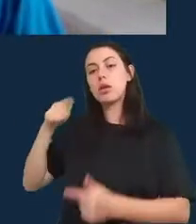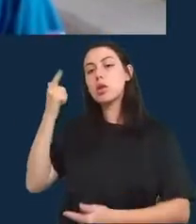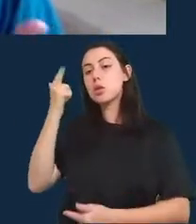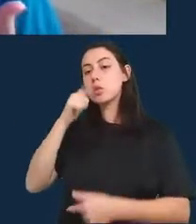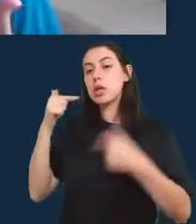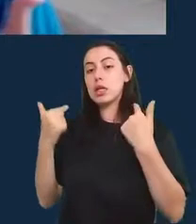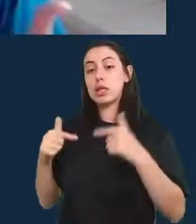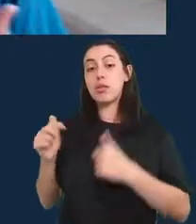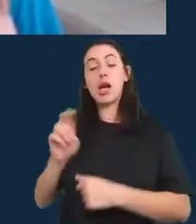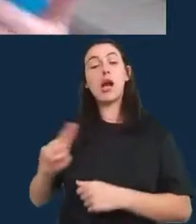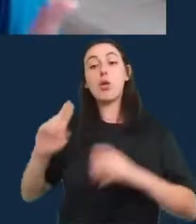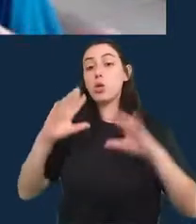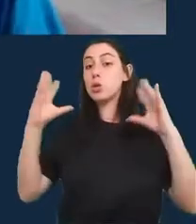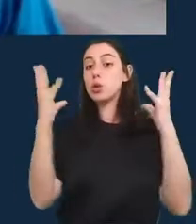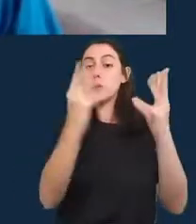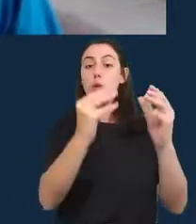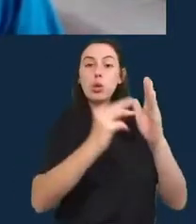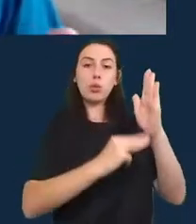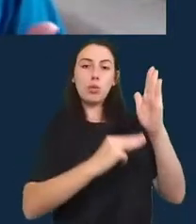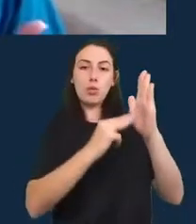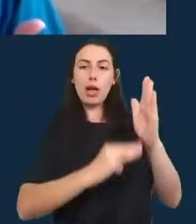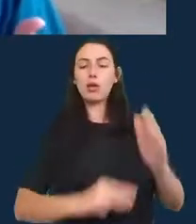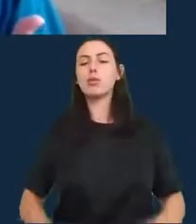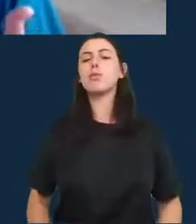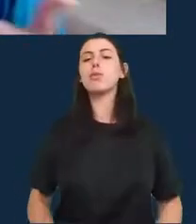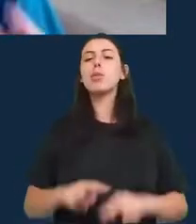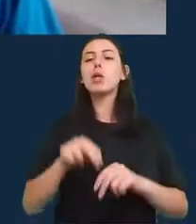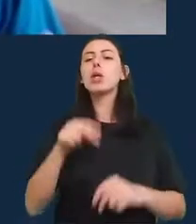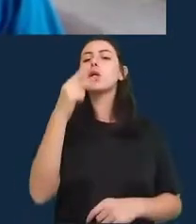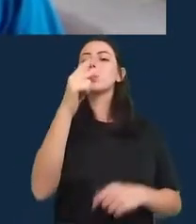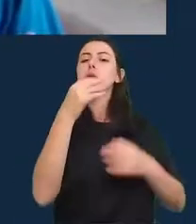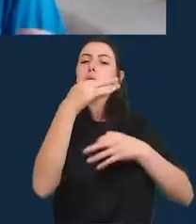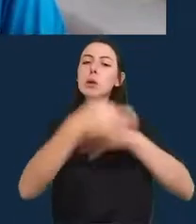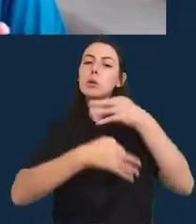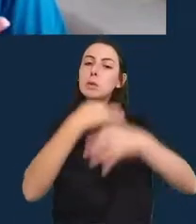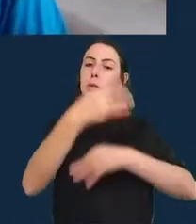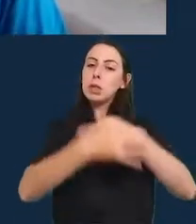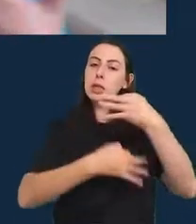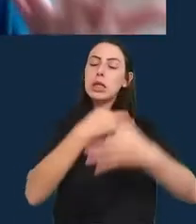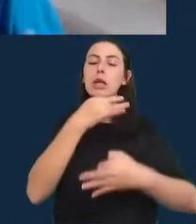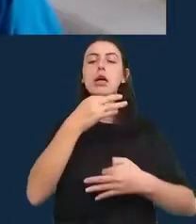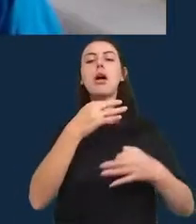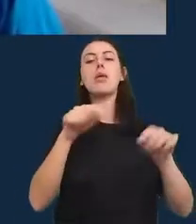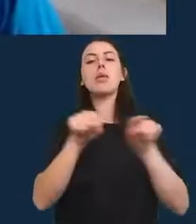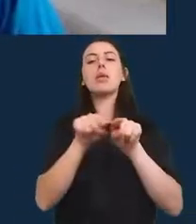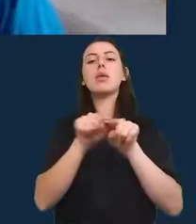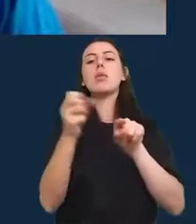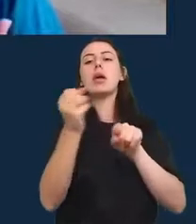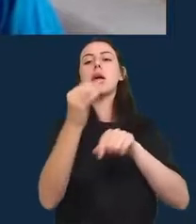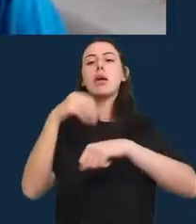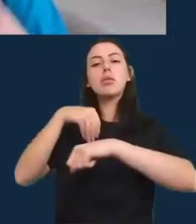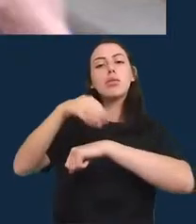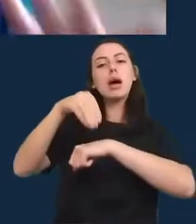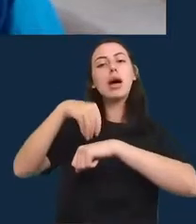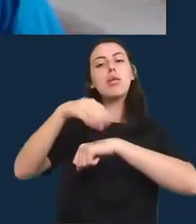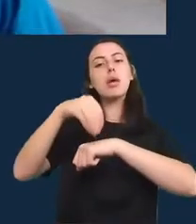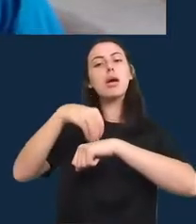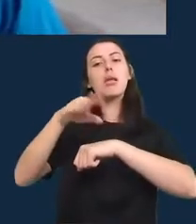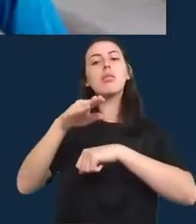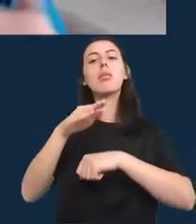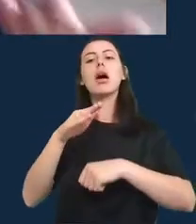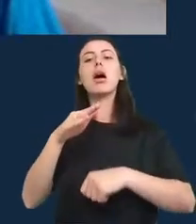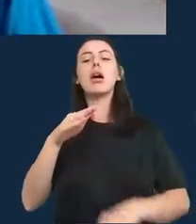o que que você diria por exemplo seria quais seriam palavras de cautela para não tentar se